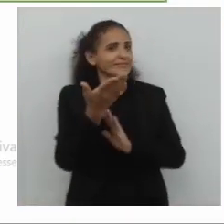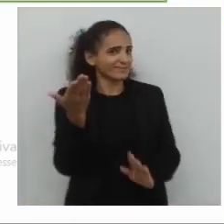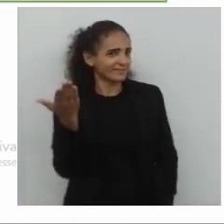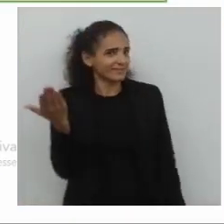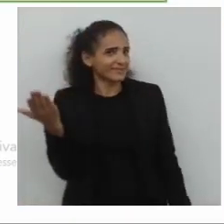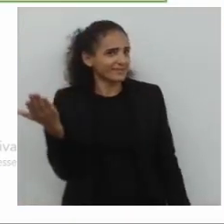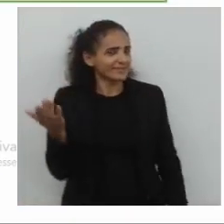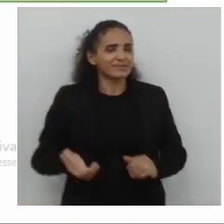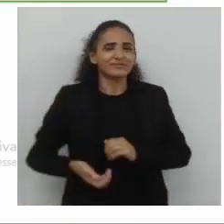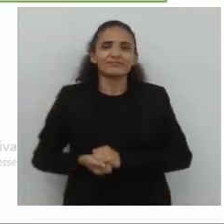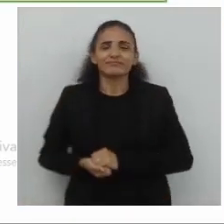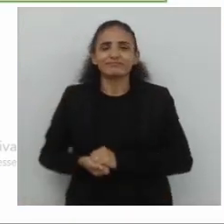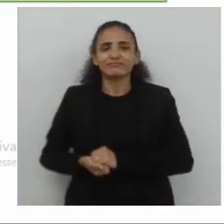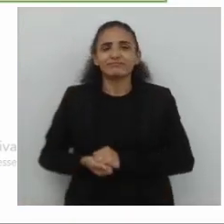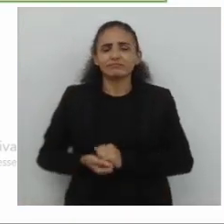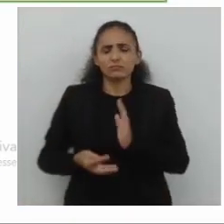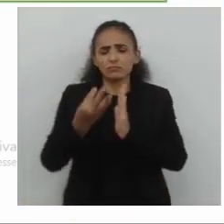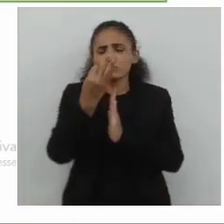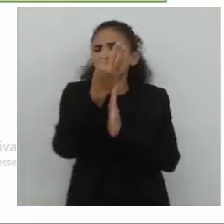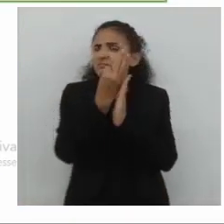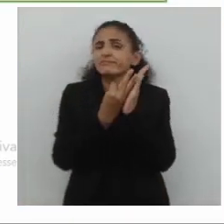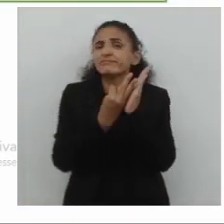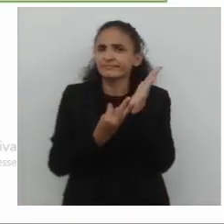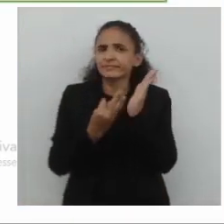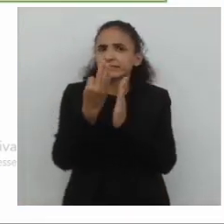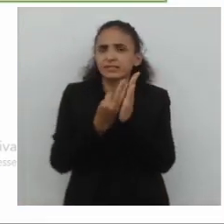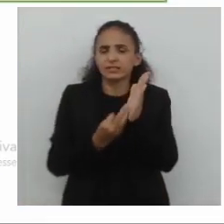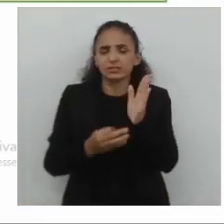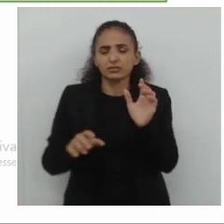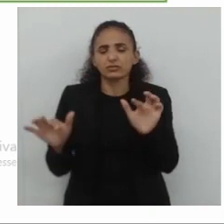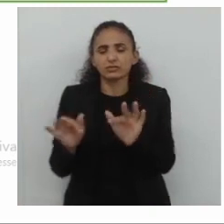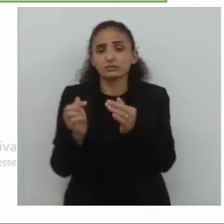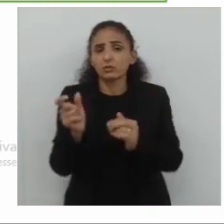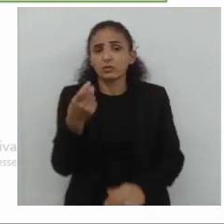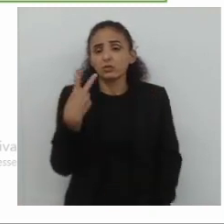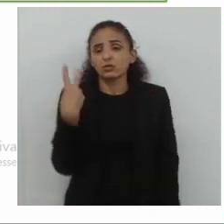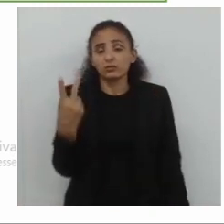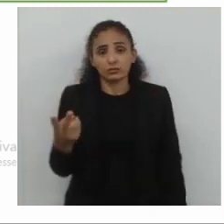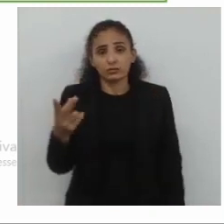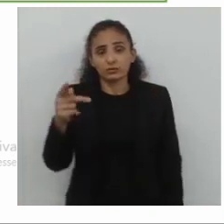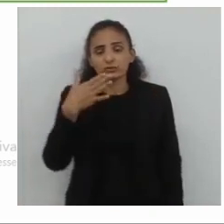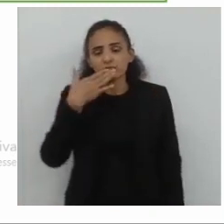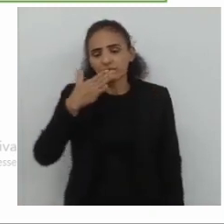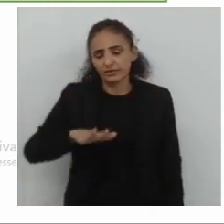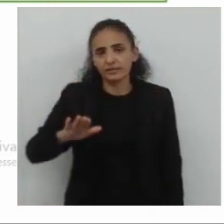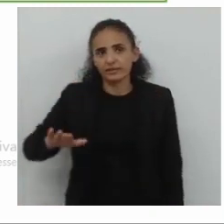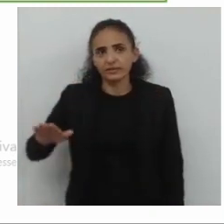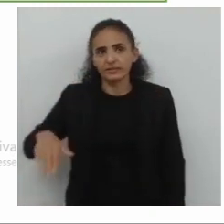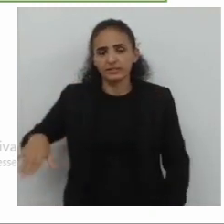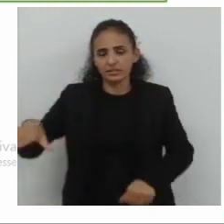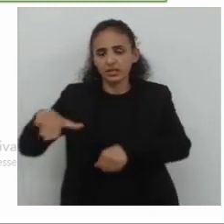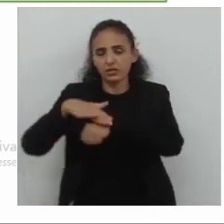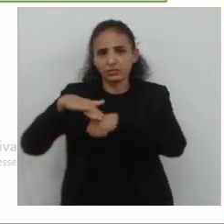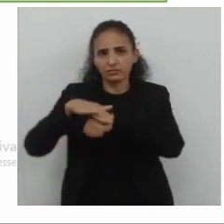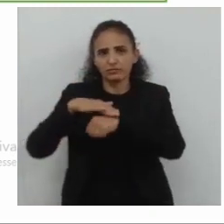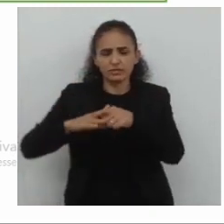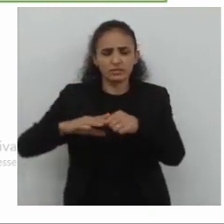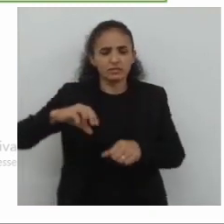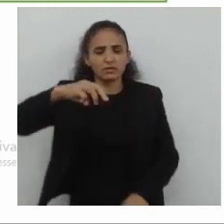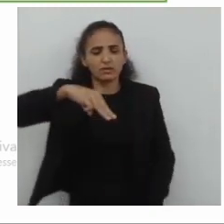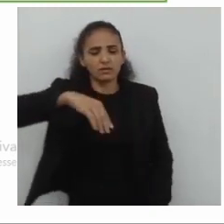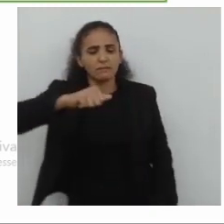trouxe para vocês um texto 1. Duas crianças conversando. A primeira, no primeiro balão, diz.